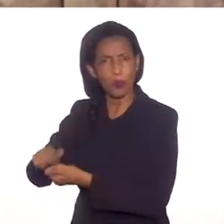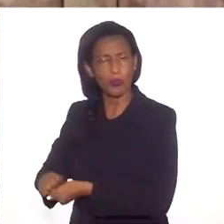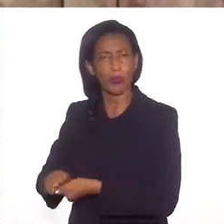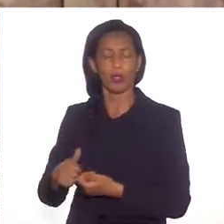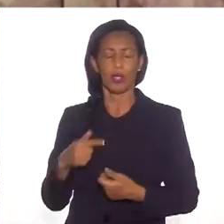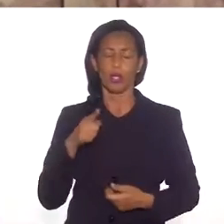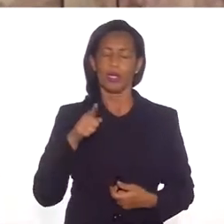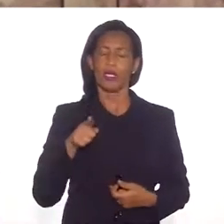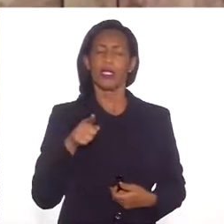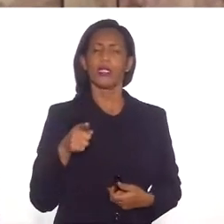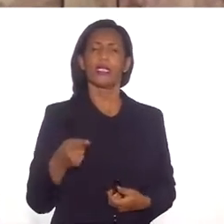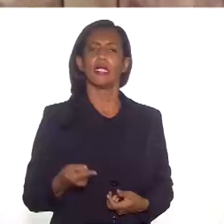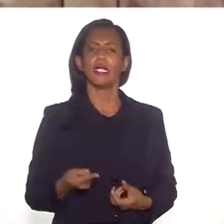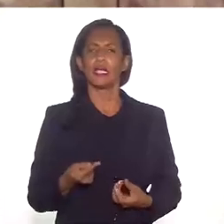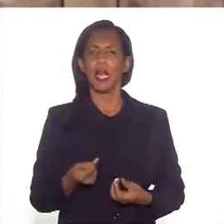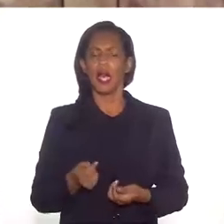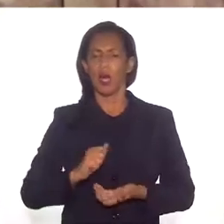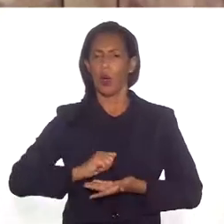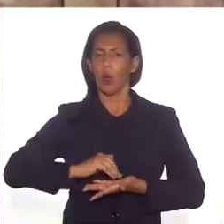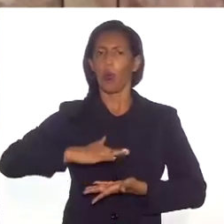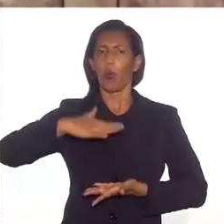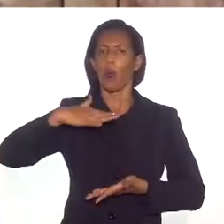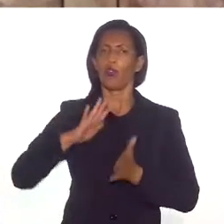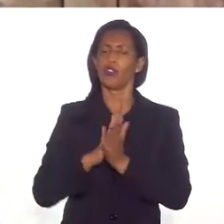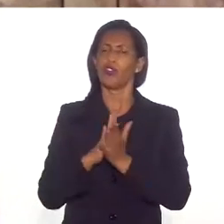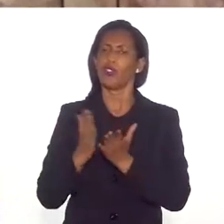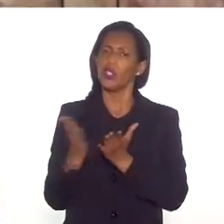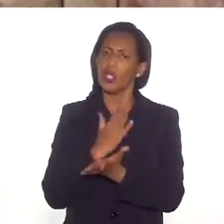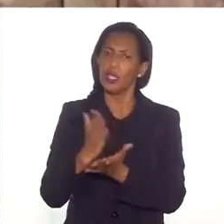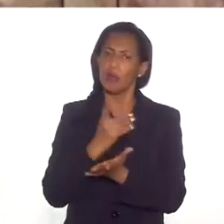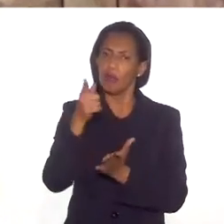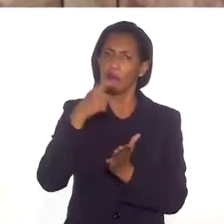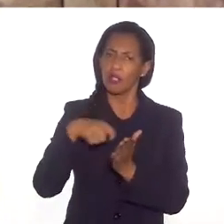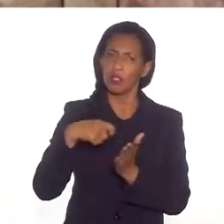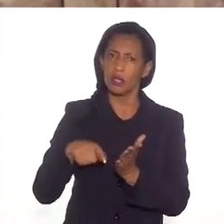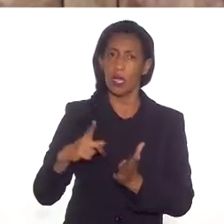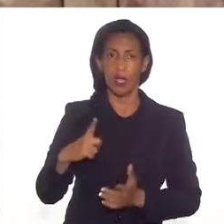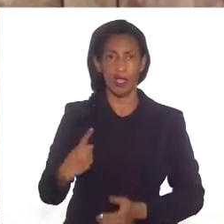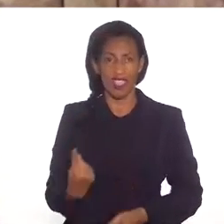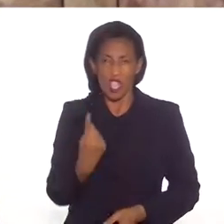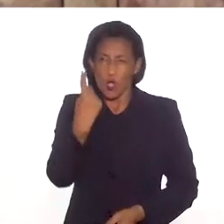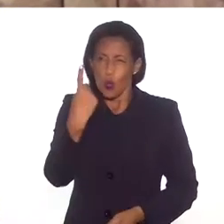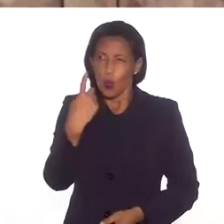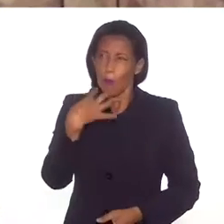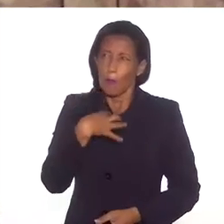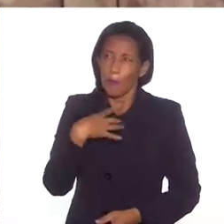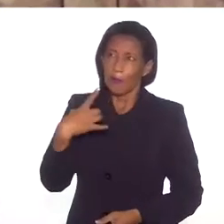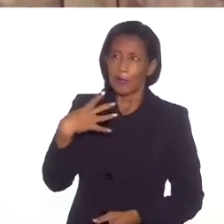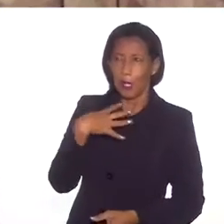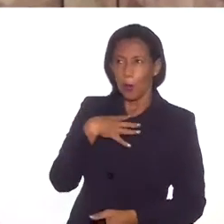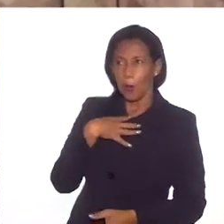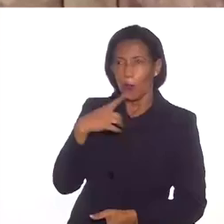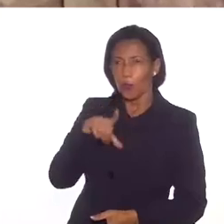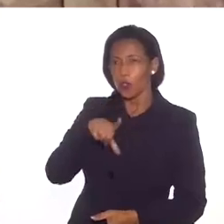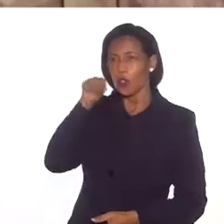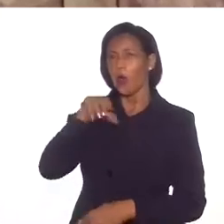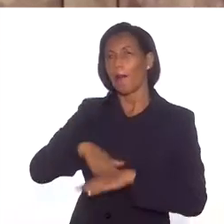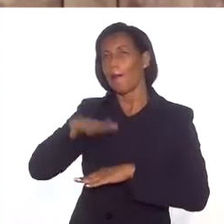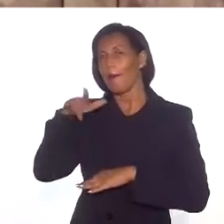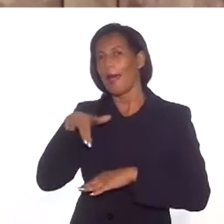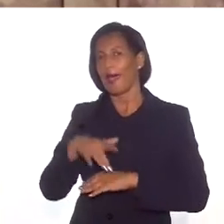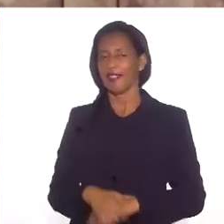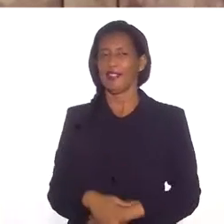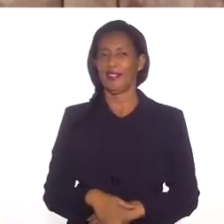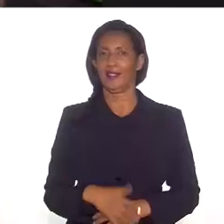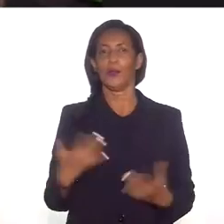todo, né? Nessa quantidade de livros que você escreveu durante todos esses anos, existe um preferido? Um que toque fundo na sua